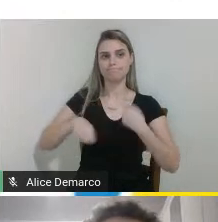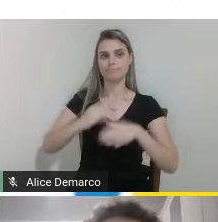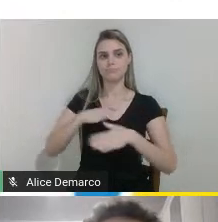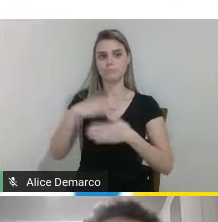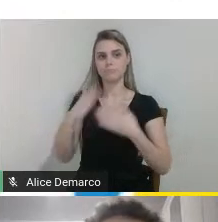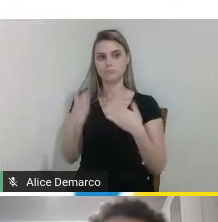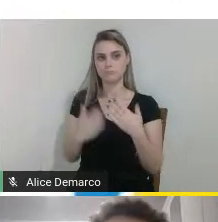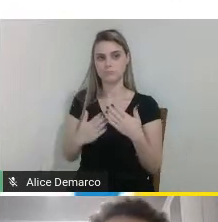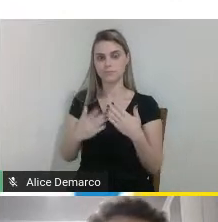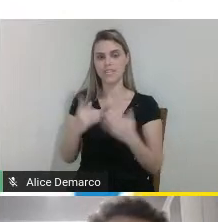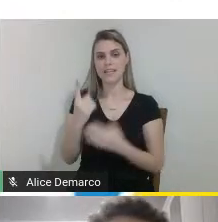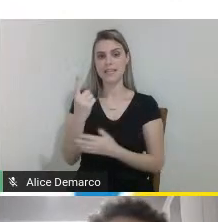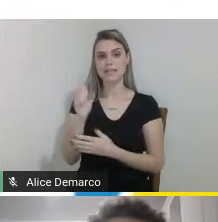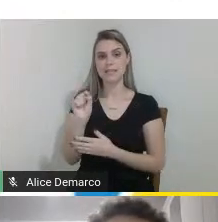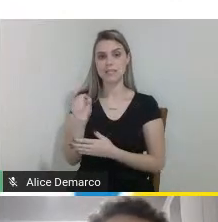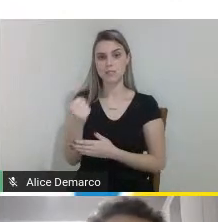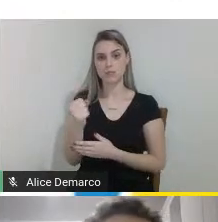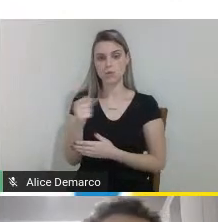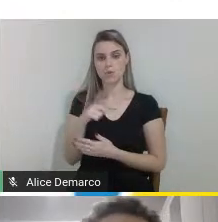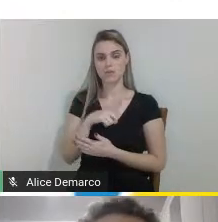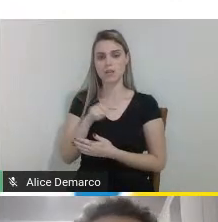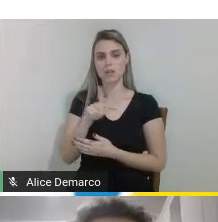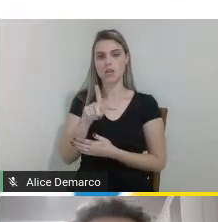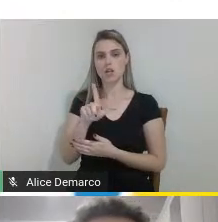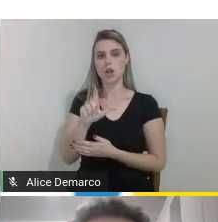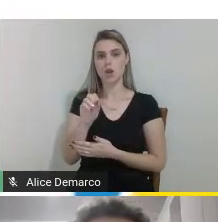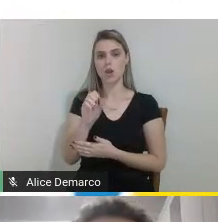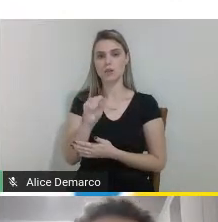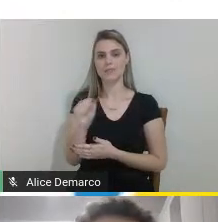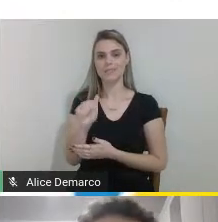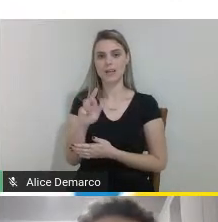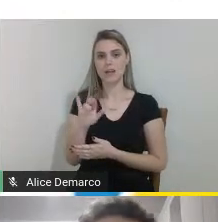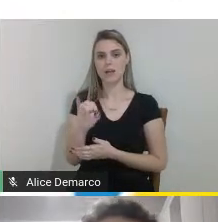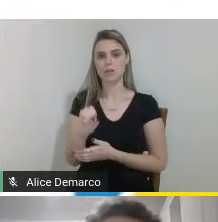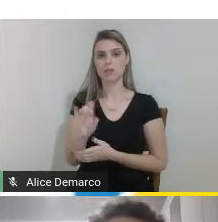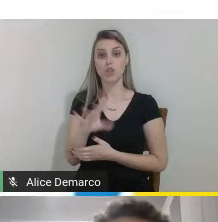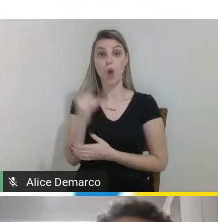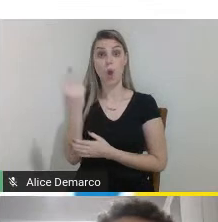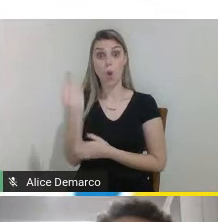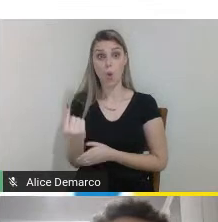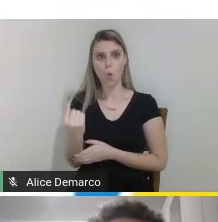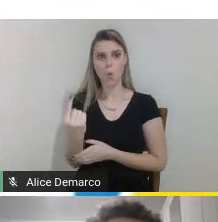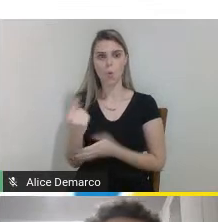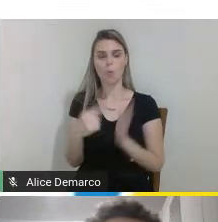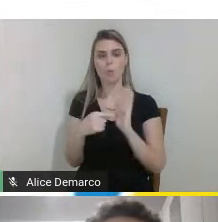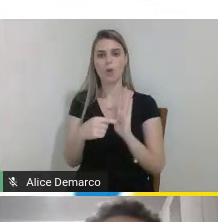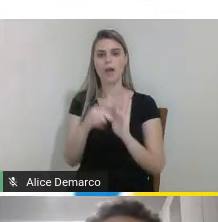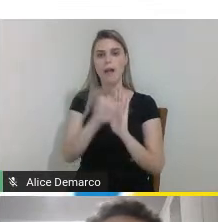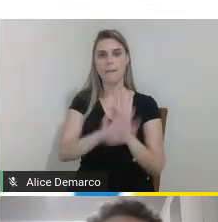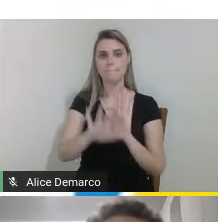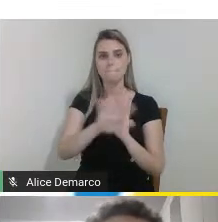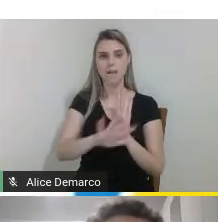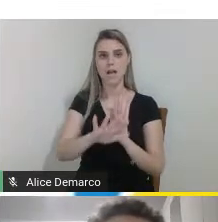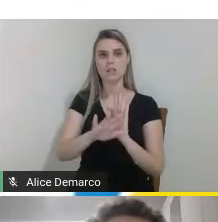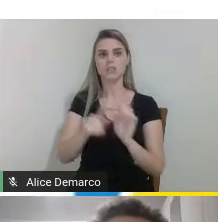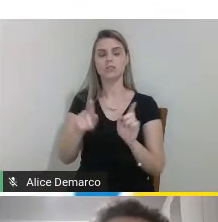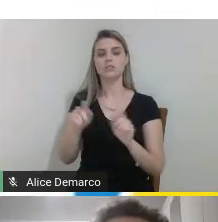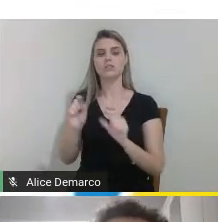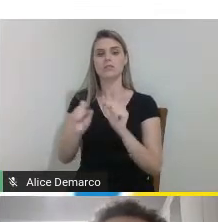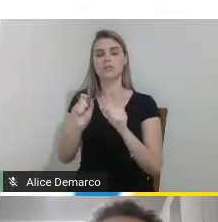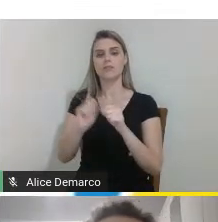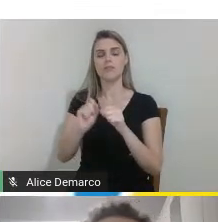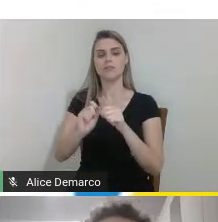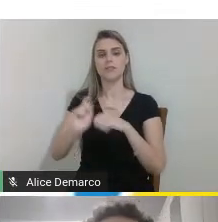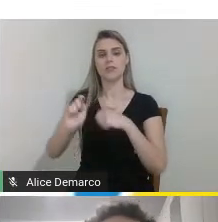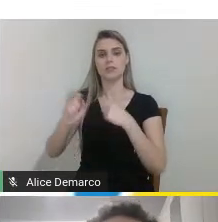apresentam o glossário apenas um apresenta a imagem do objeto que está sendo gestualizado e três